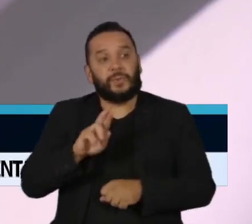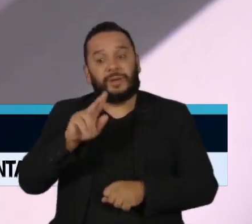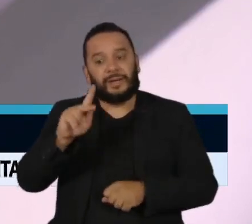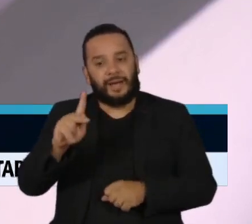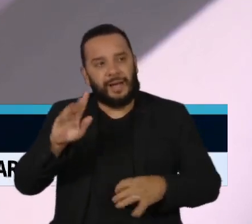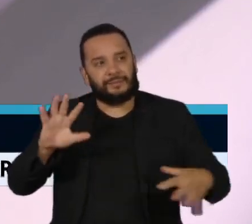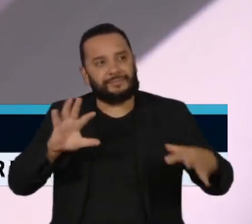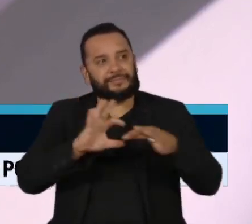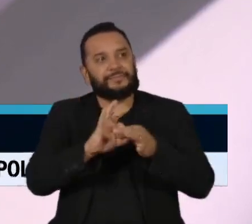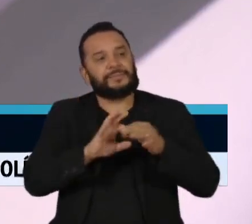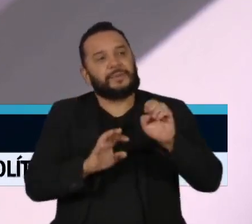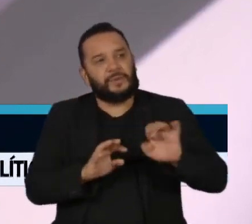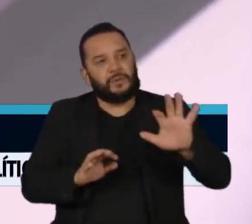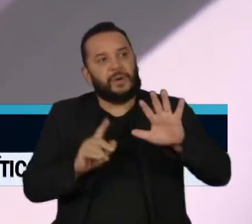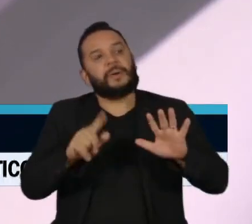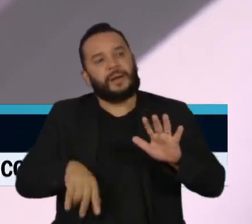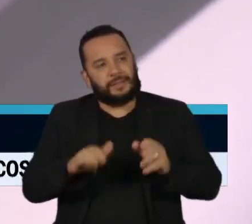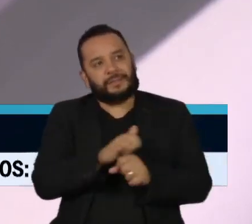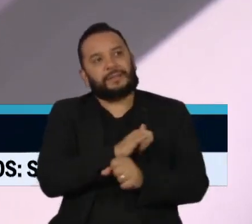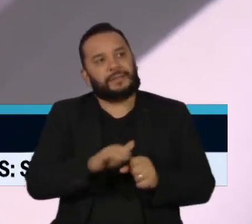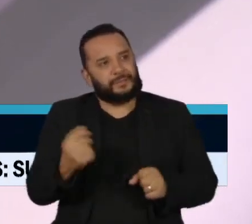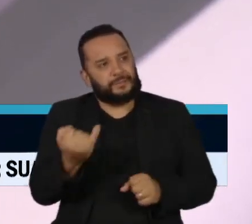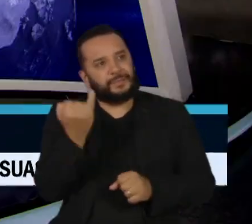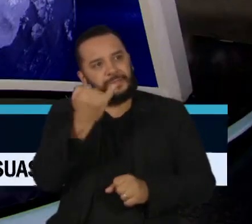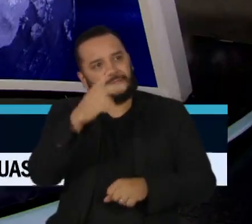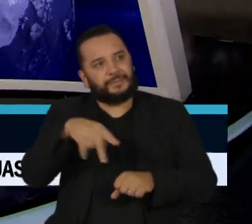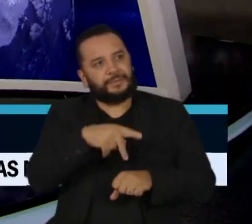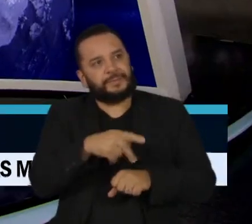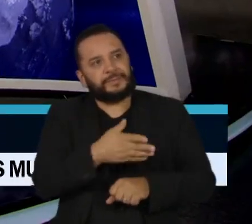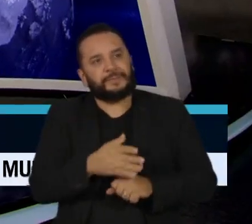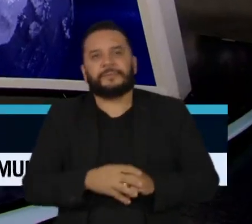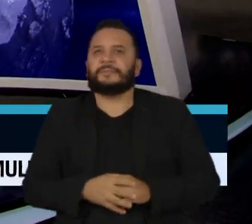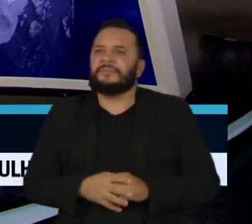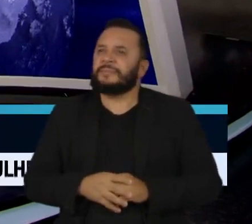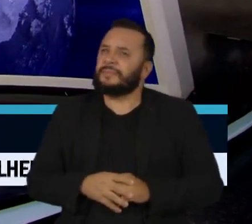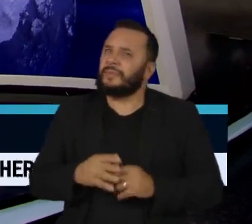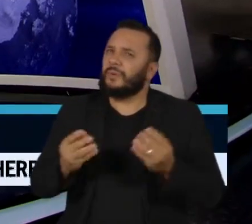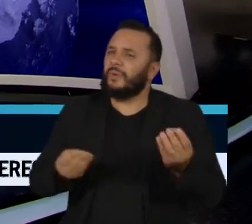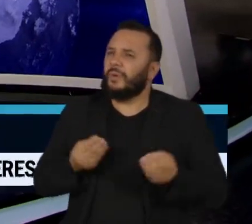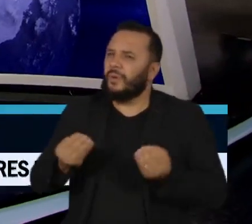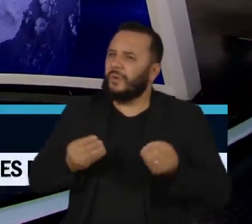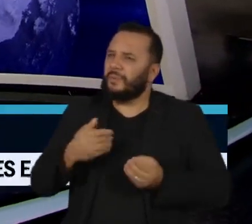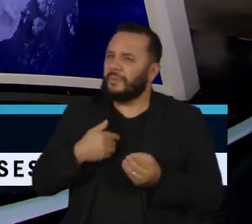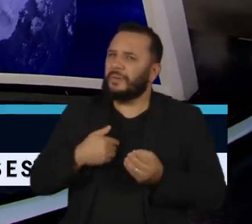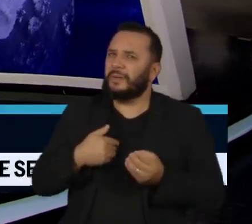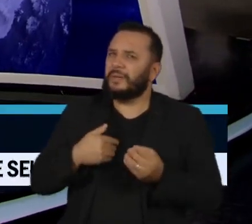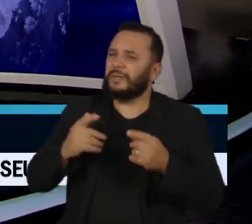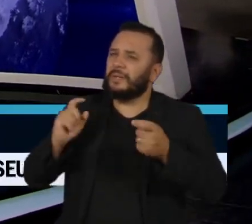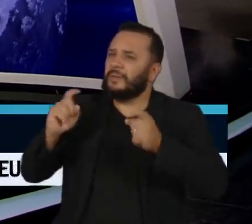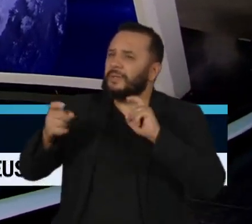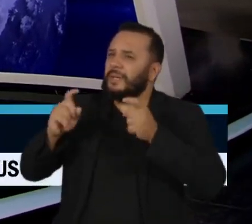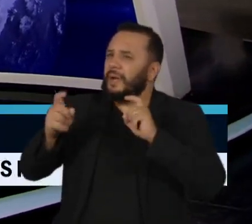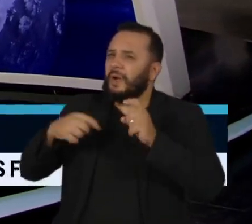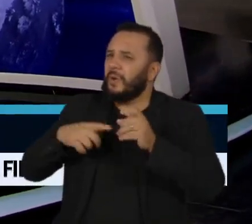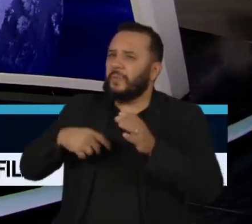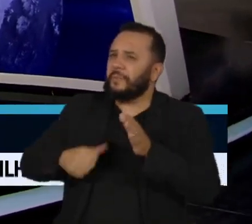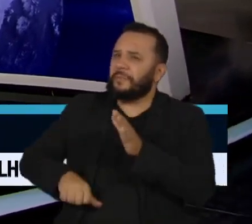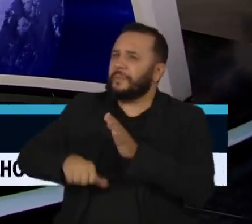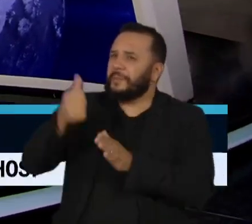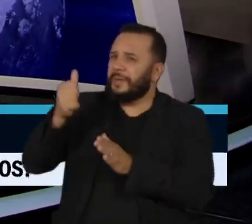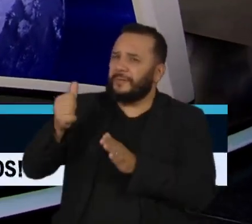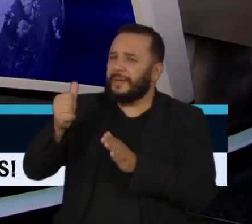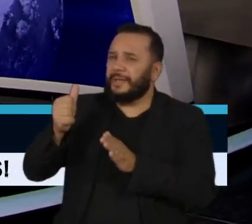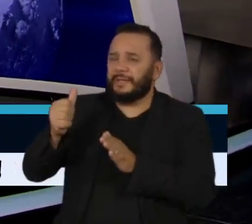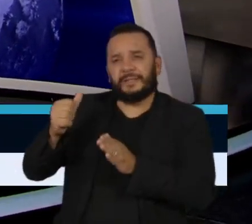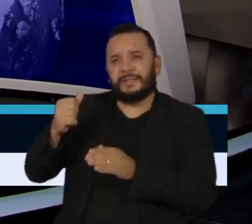Europa é estratégico para o país. E qual a simbologia dessa cerimônia inédita? Isso muda alguma coisa? Tem algum